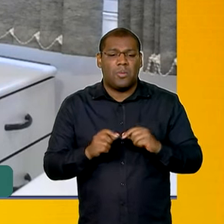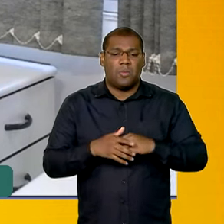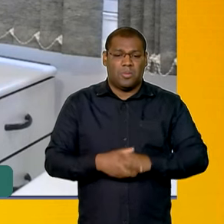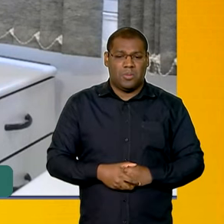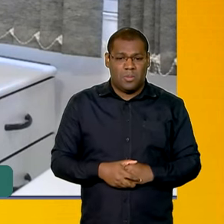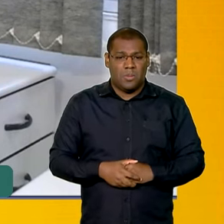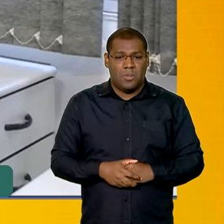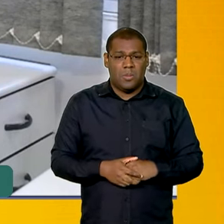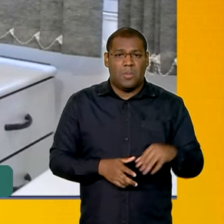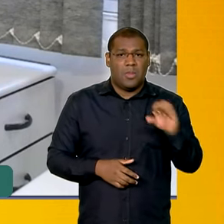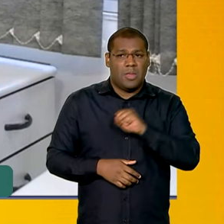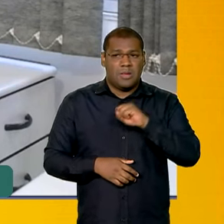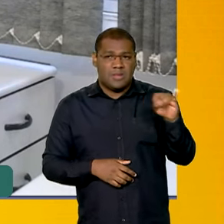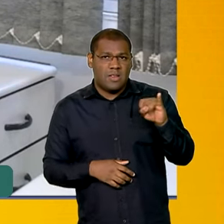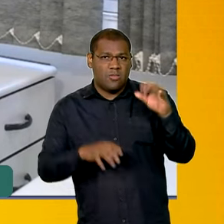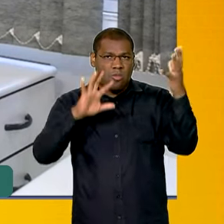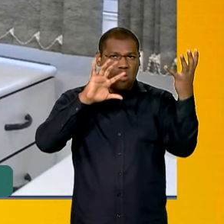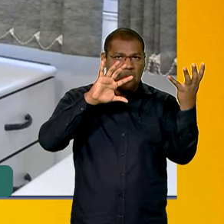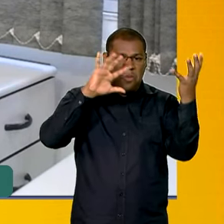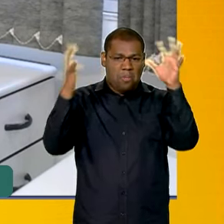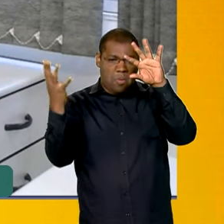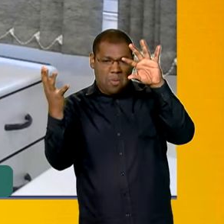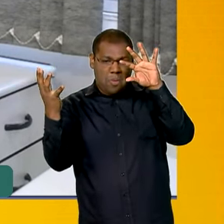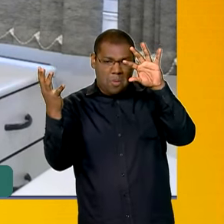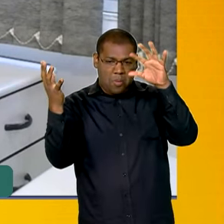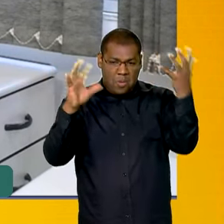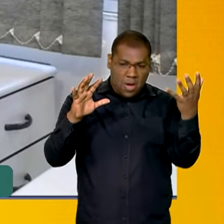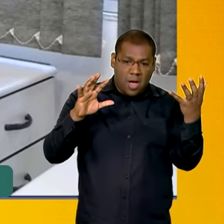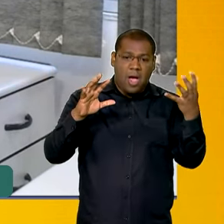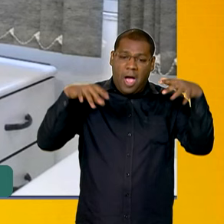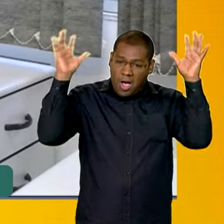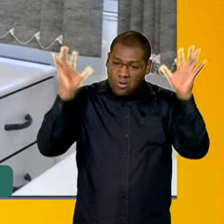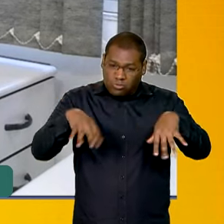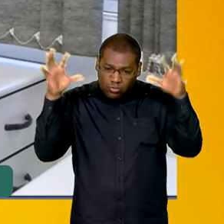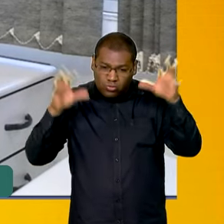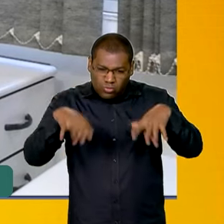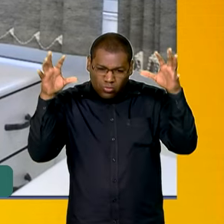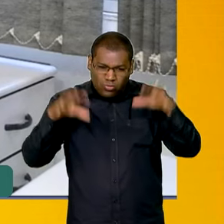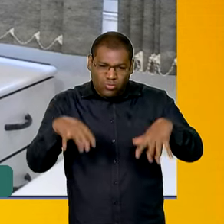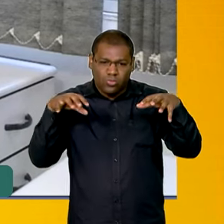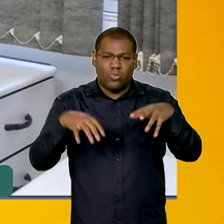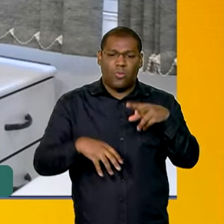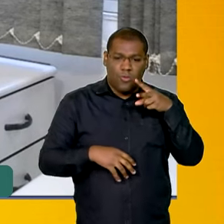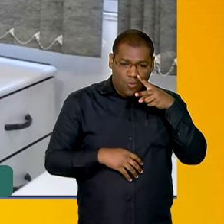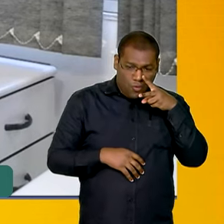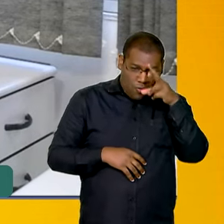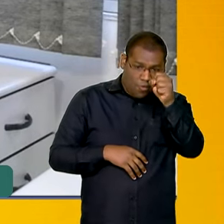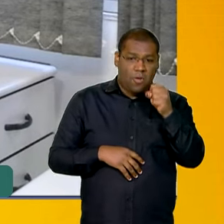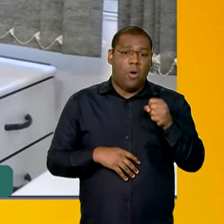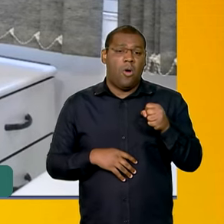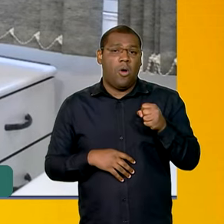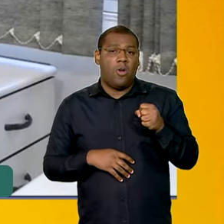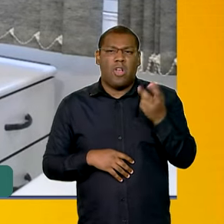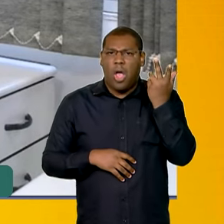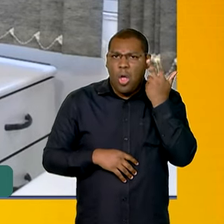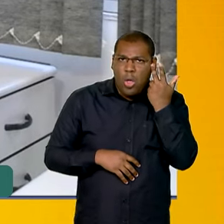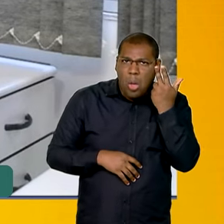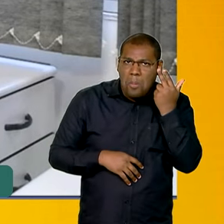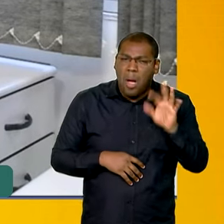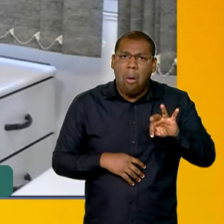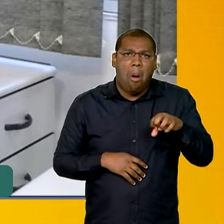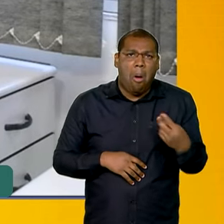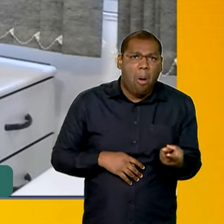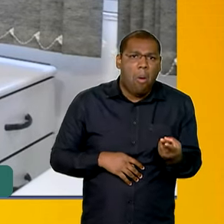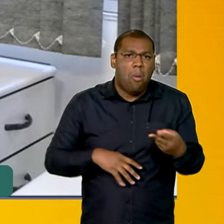eventos climáticos que desencadearam essas chuvas são eventos recorrentes, normais, ou se